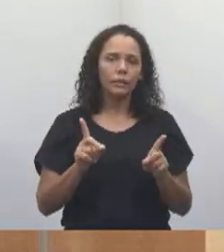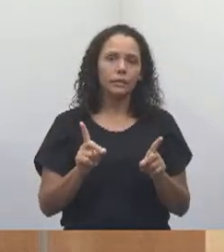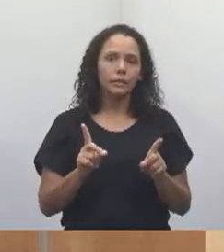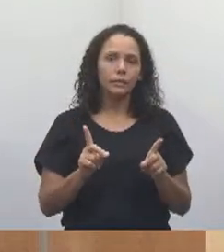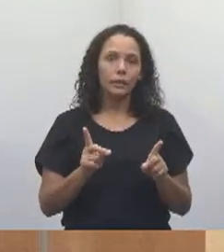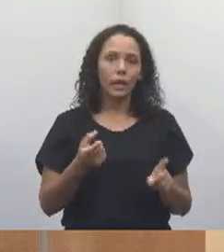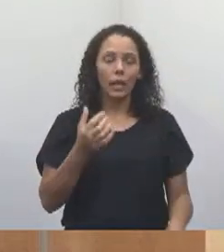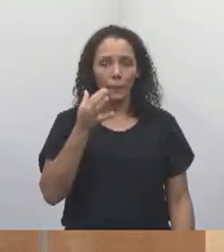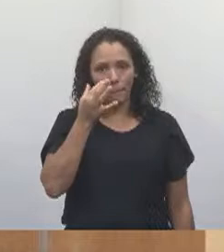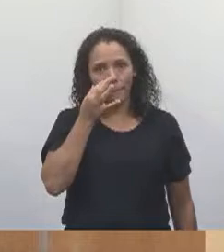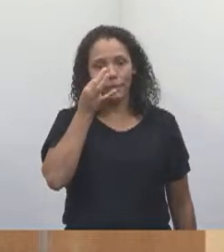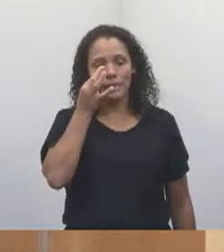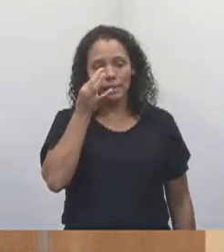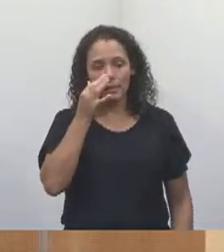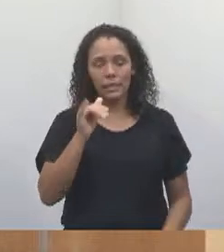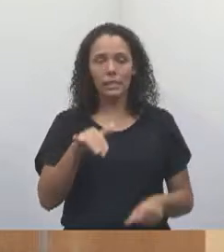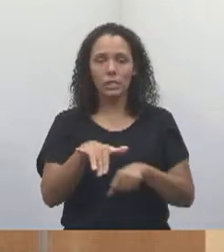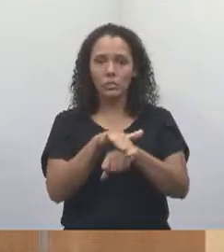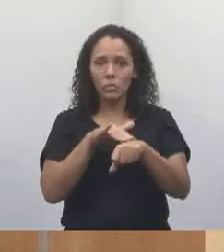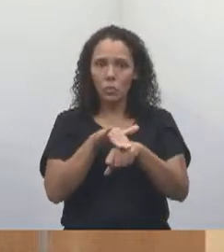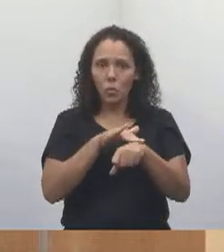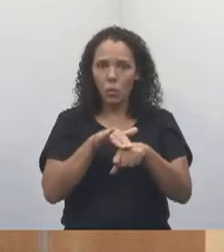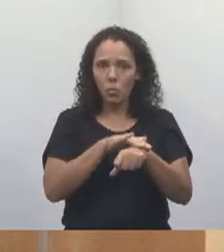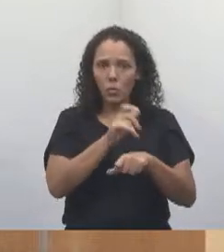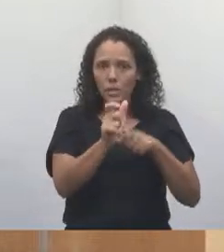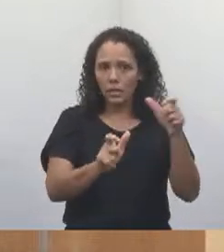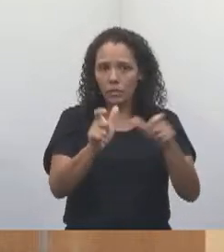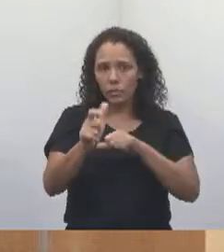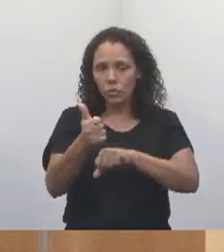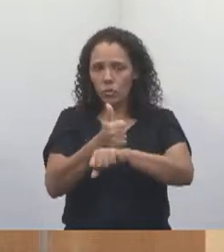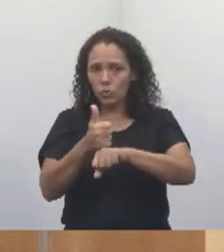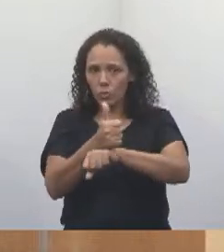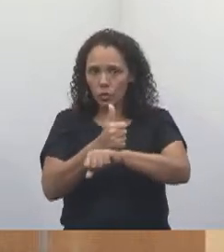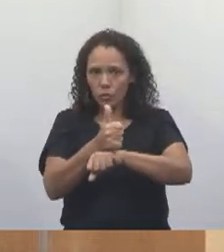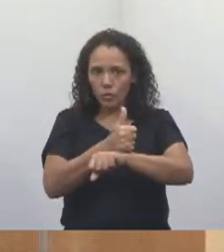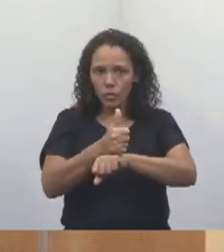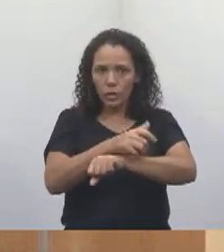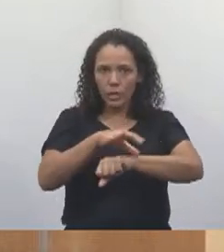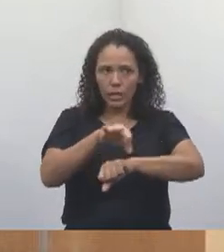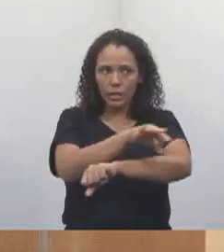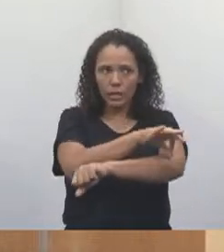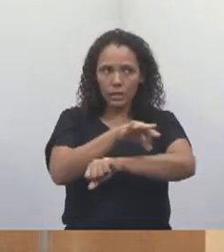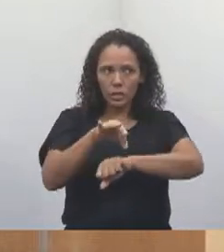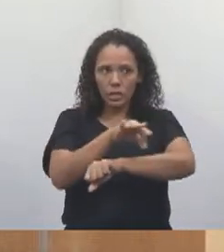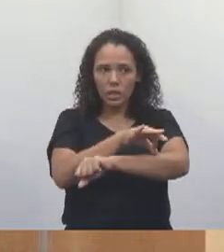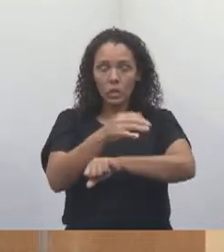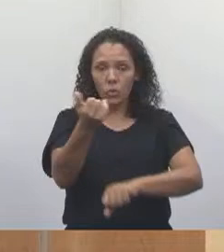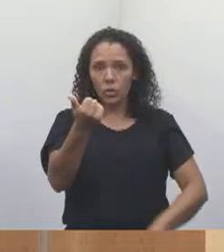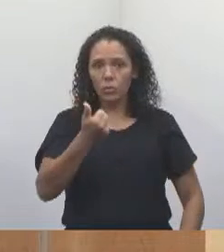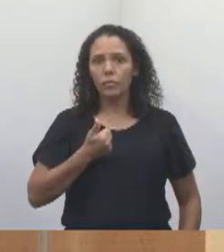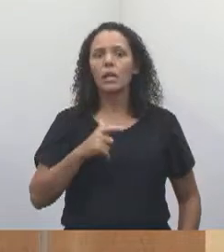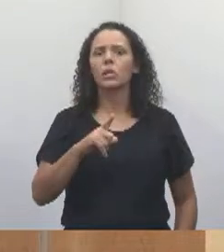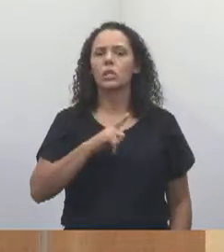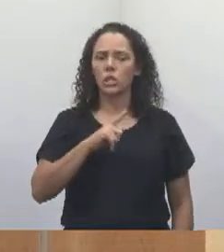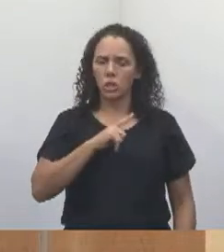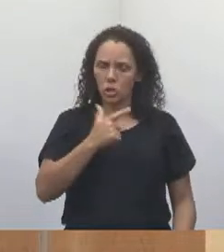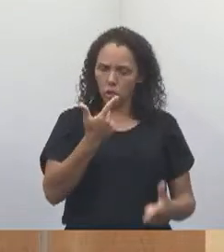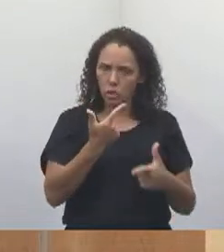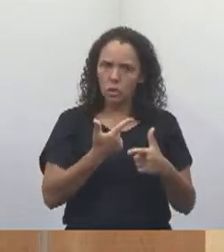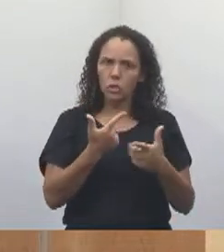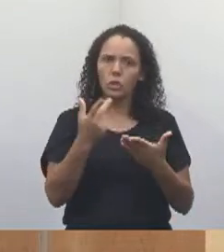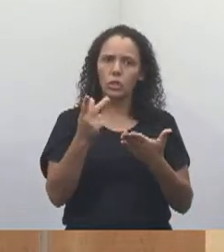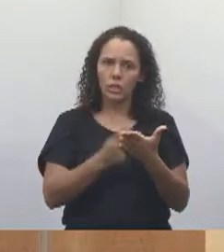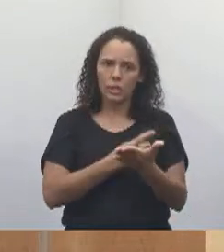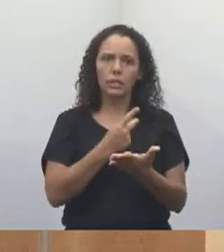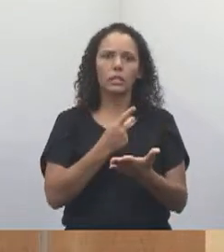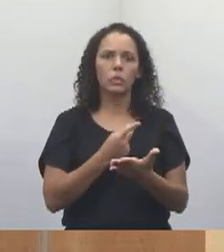estive lá no local, conversei com alguns engenheiros e foi falado que há um erro. Se há um erro